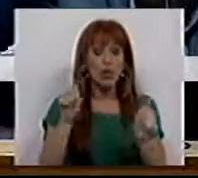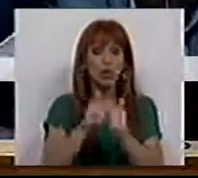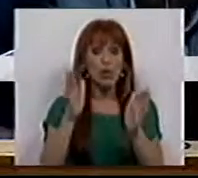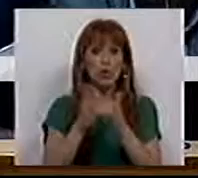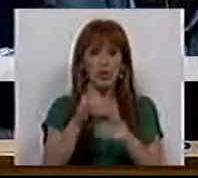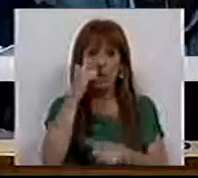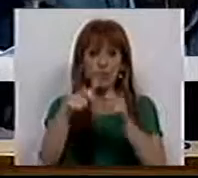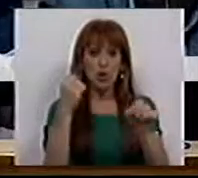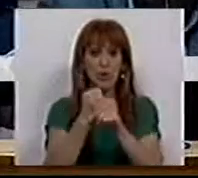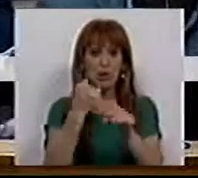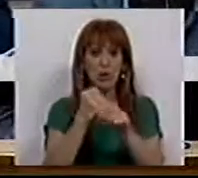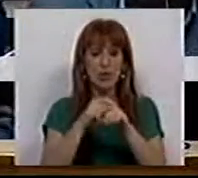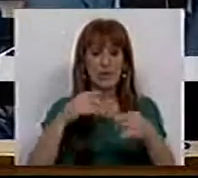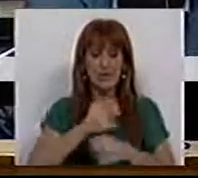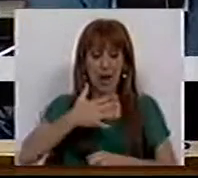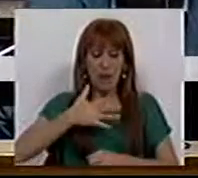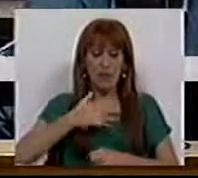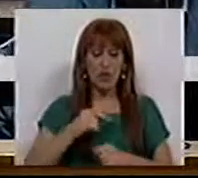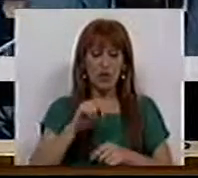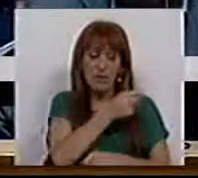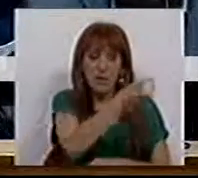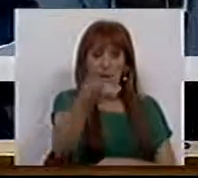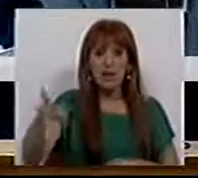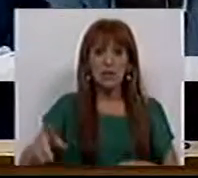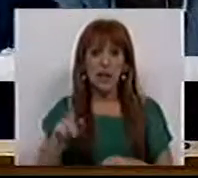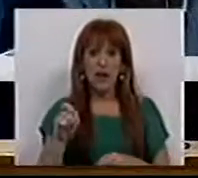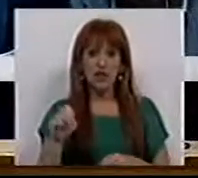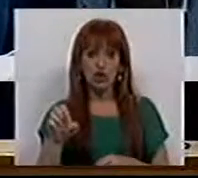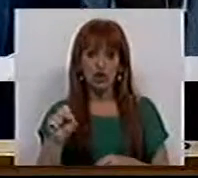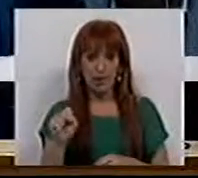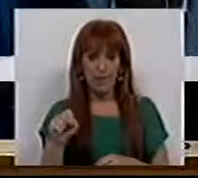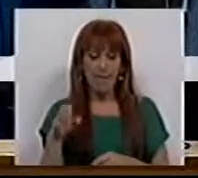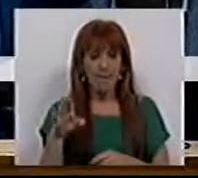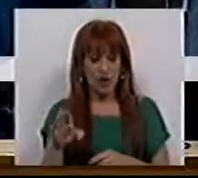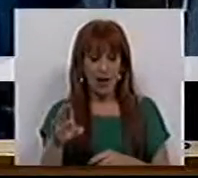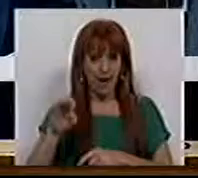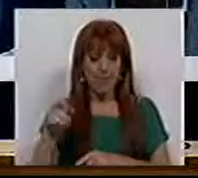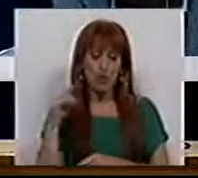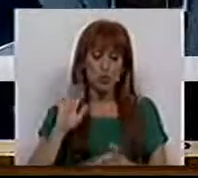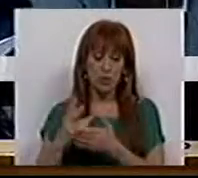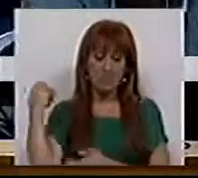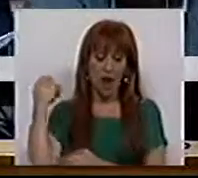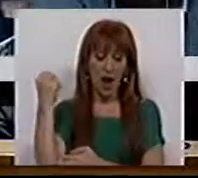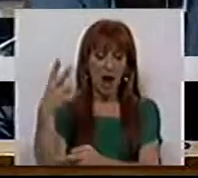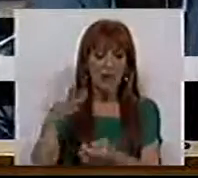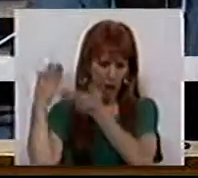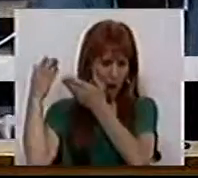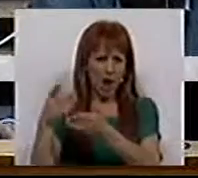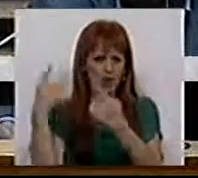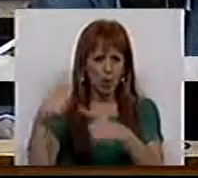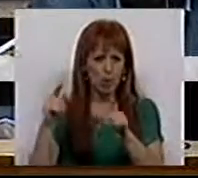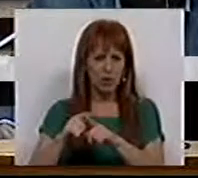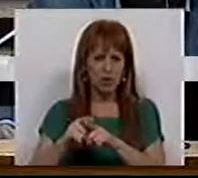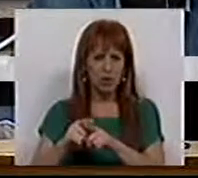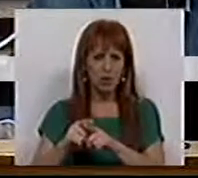todos os trabalhadores das empresas do universo da EGF que têm nos últimos anos contribuído